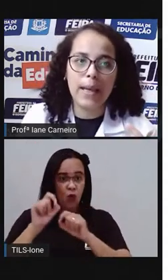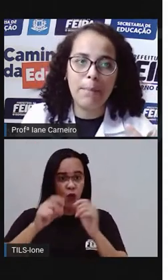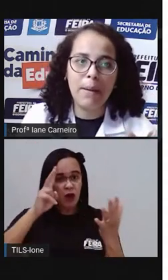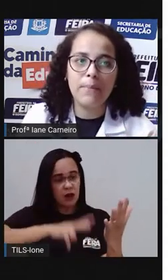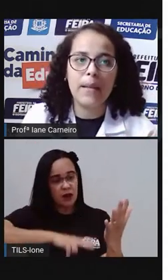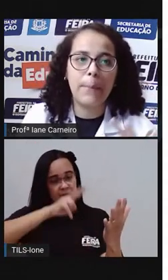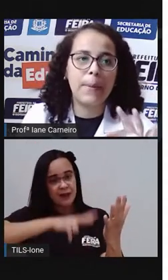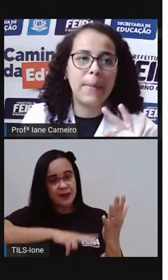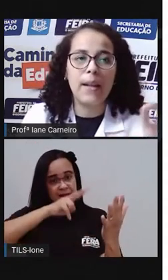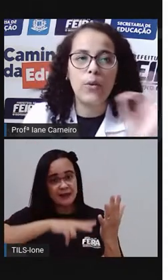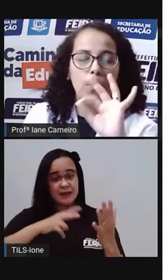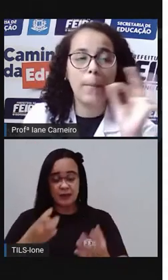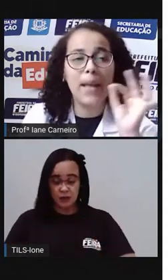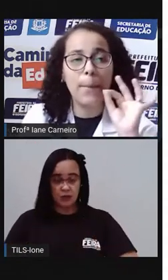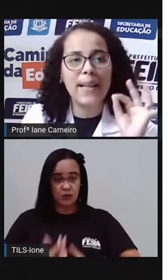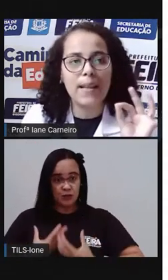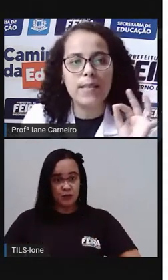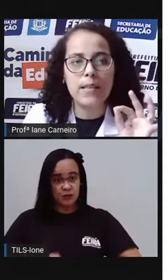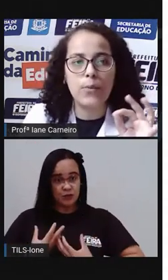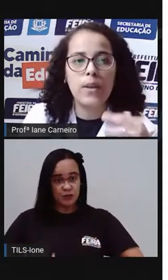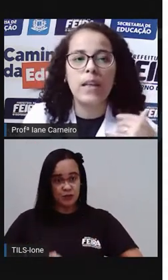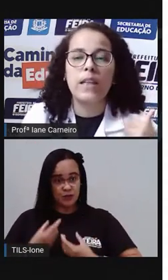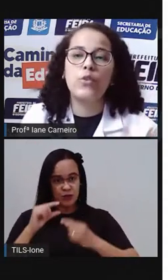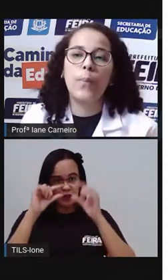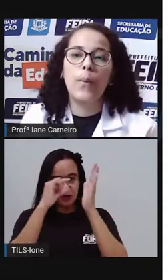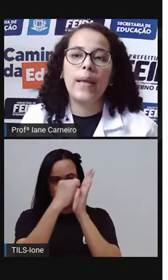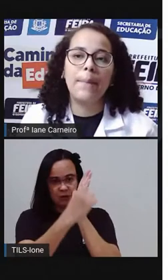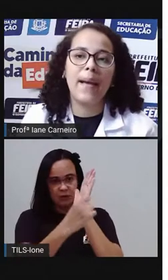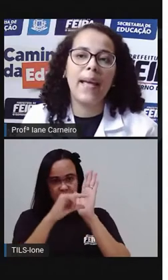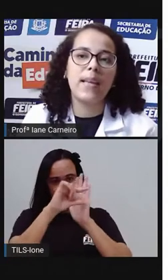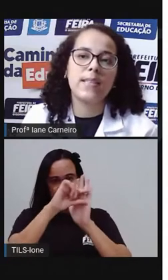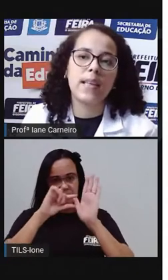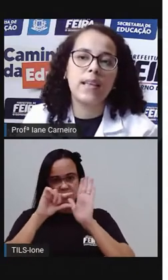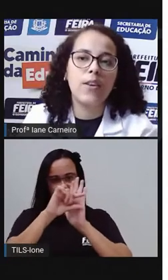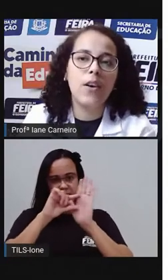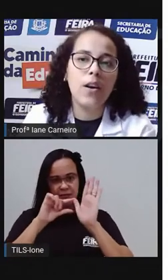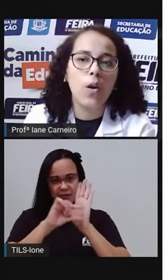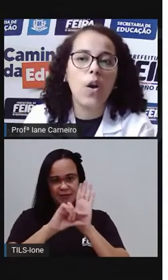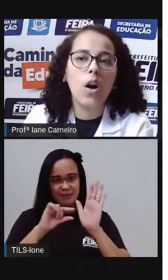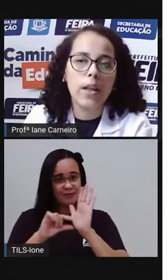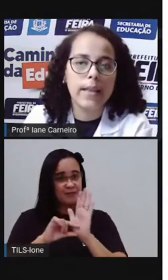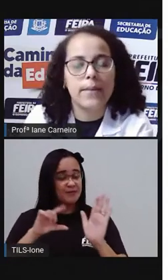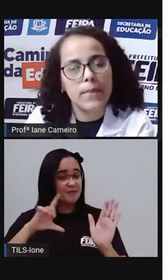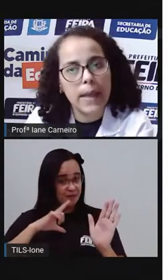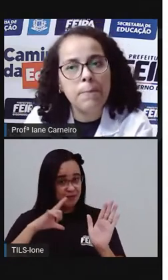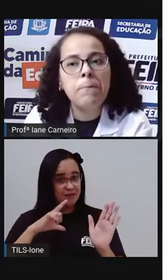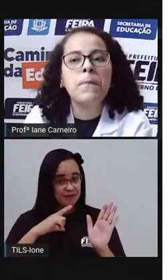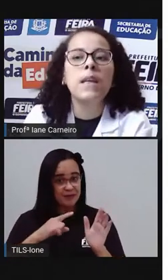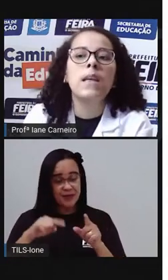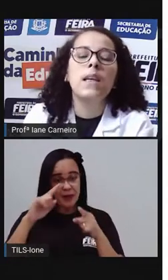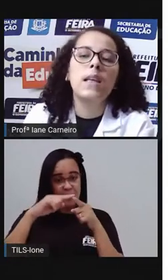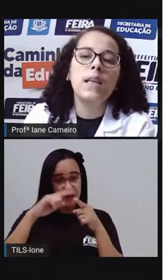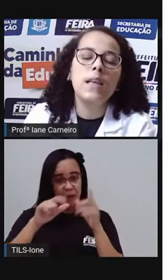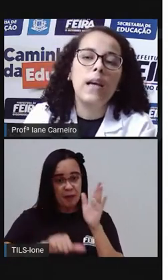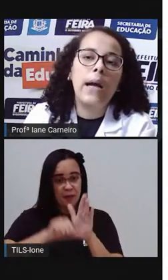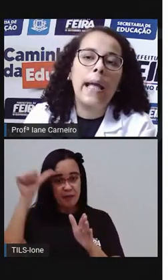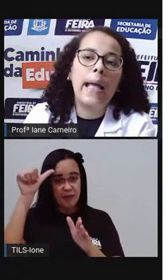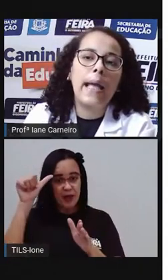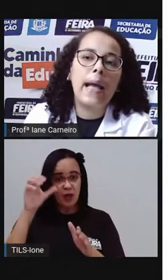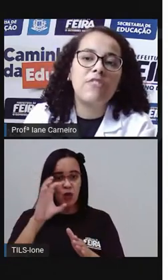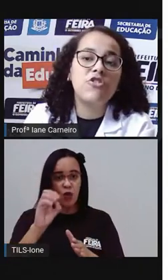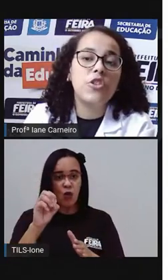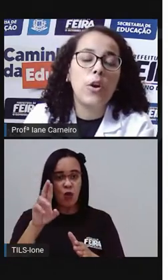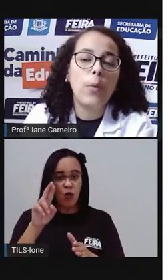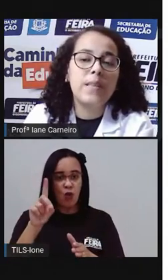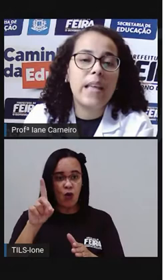do poema. O primeiro pedacinho do poema é esse aqui, Corda. E